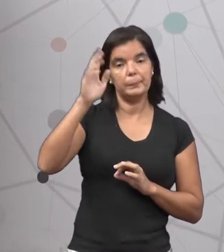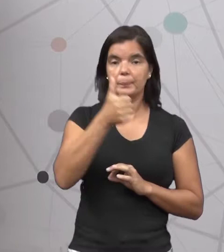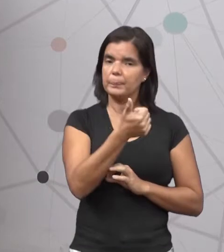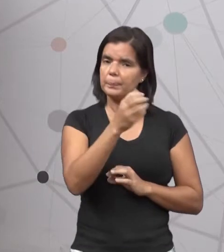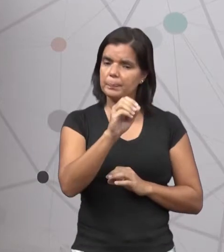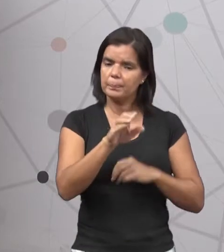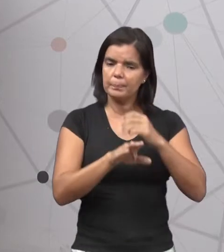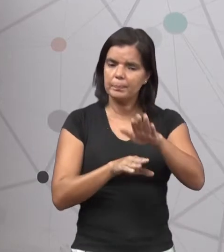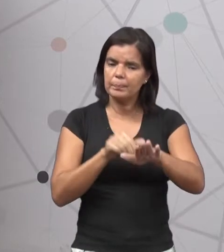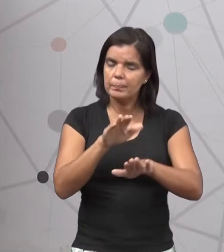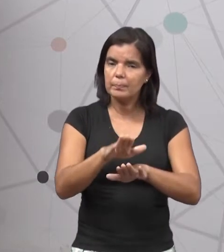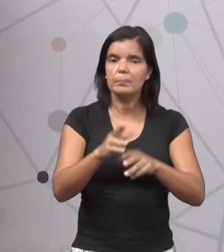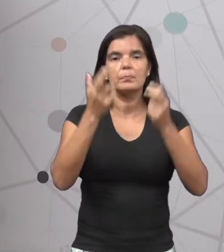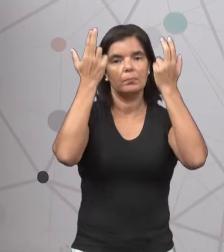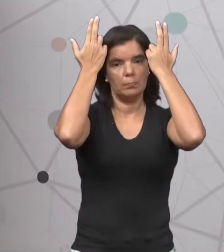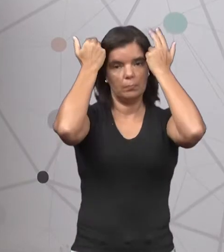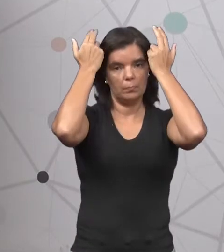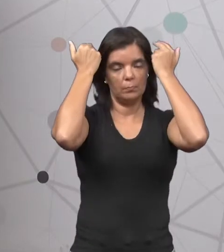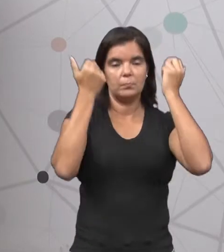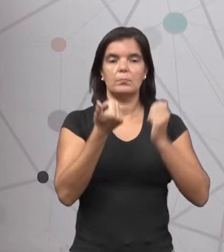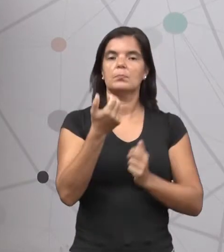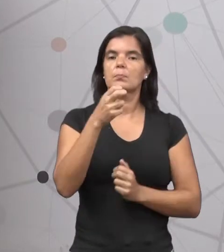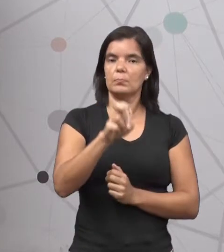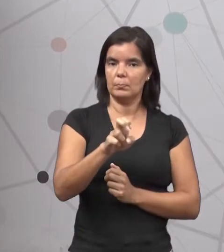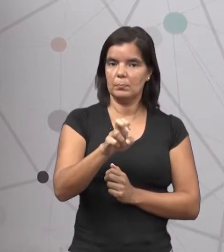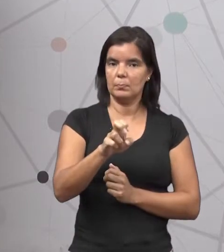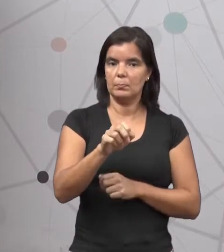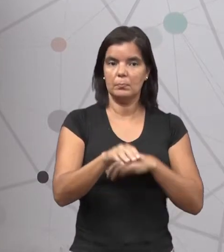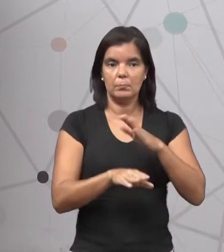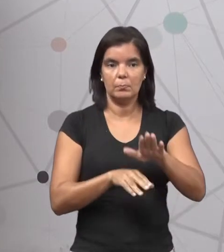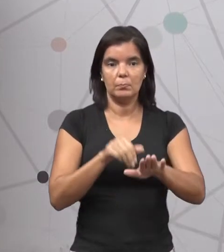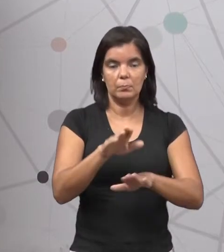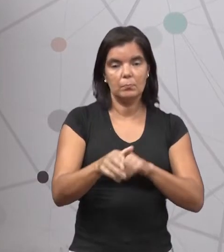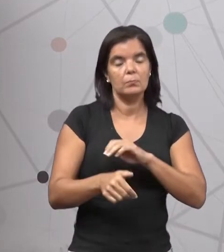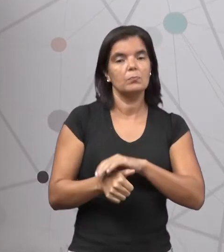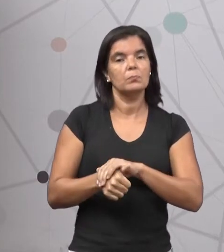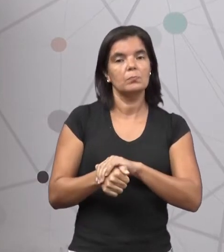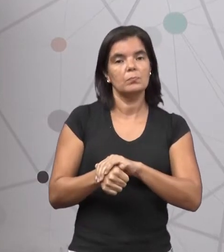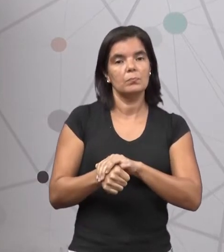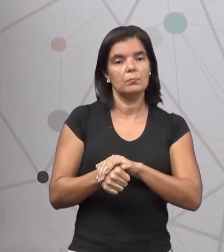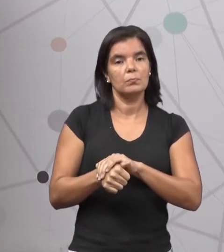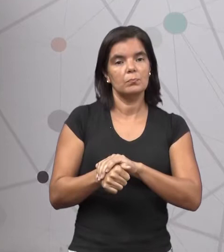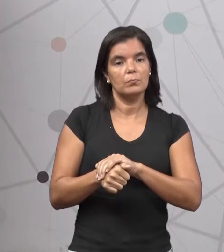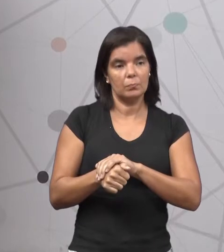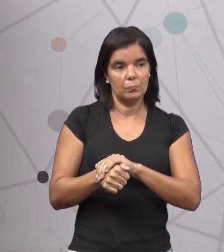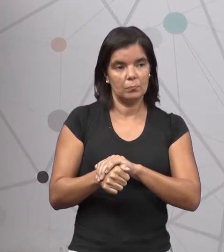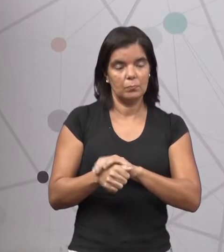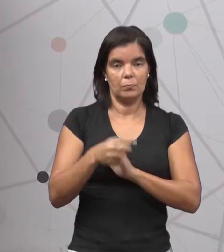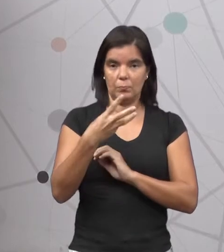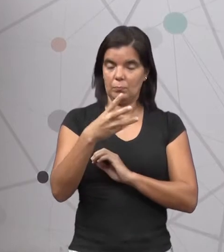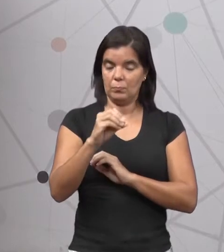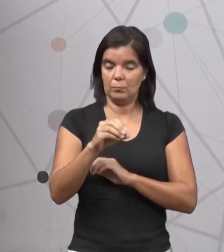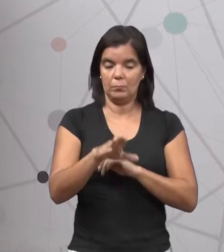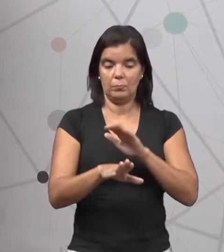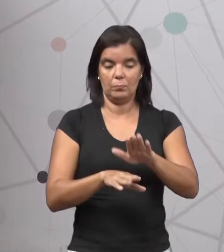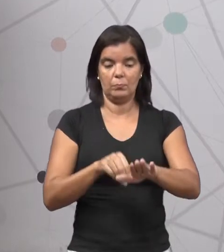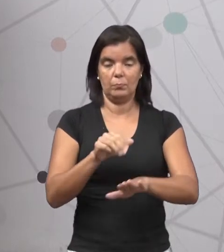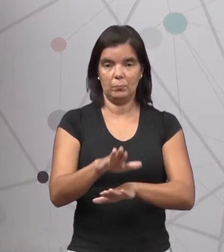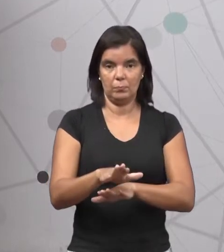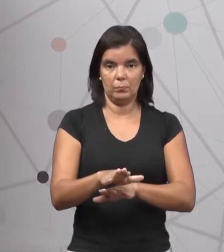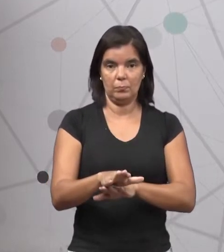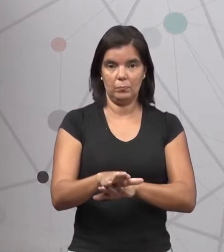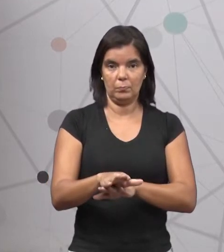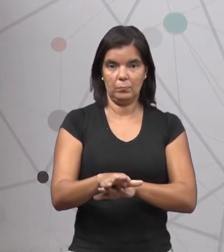passos, a lebre mediu quinze passos e a tartaruga mediu trinta passos.